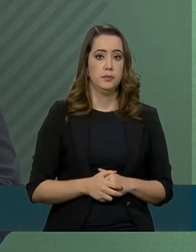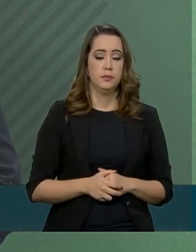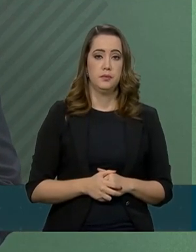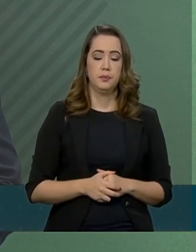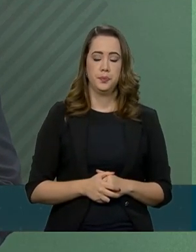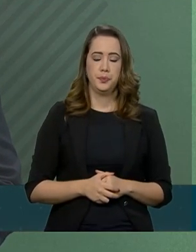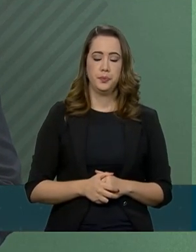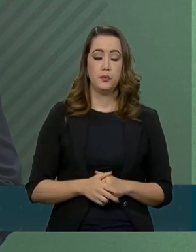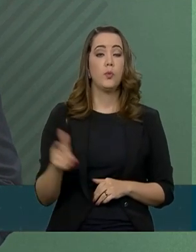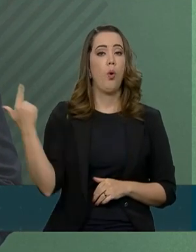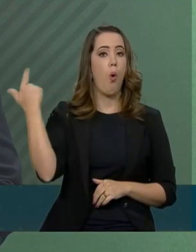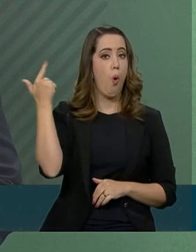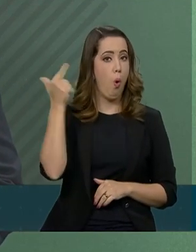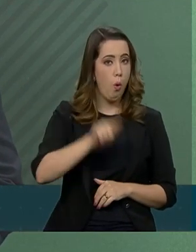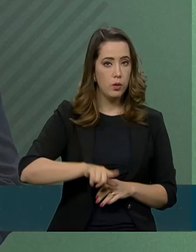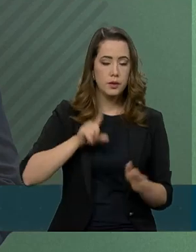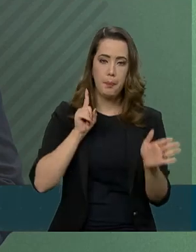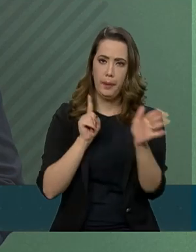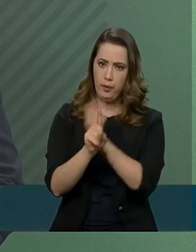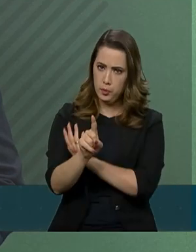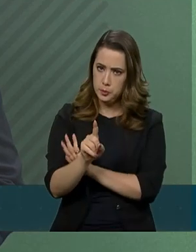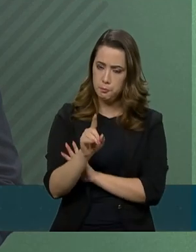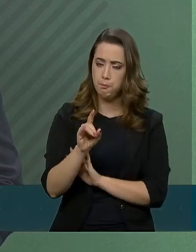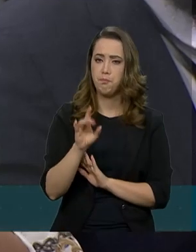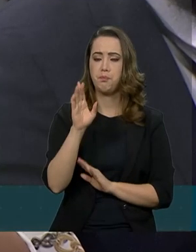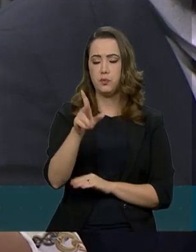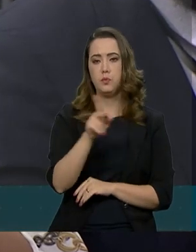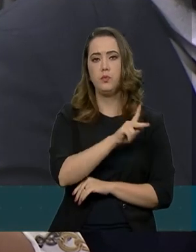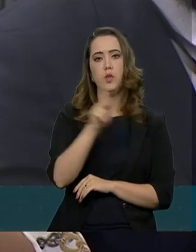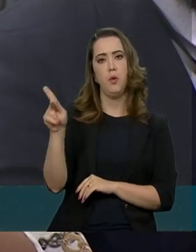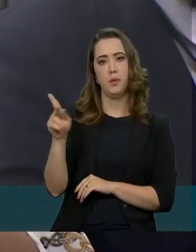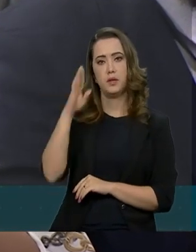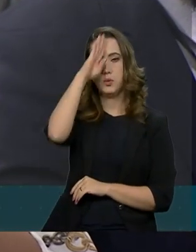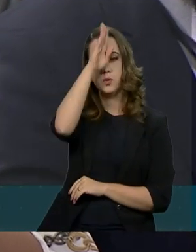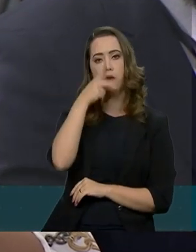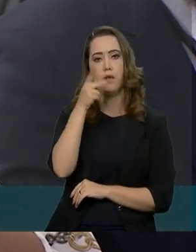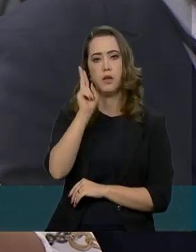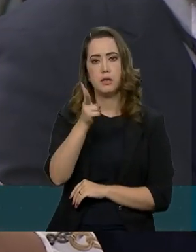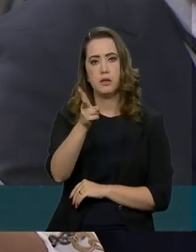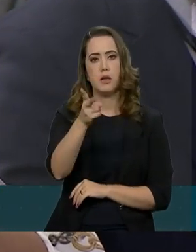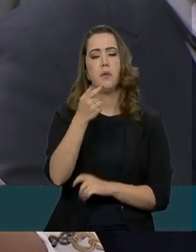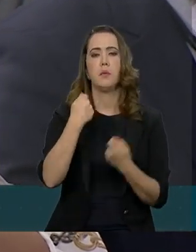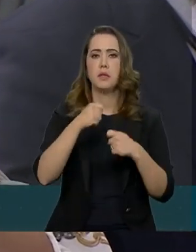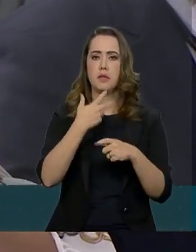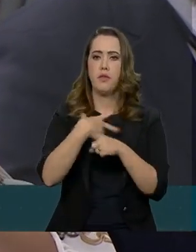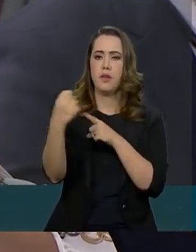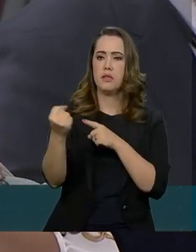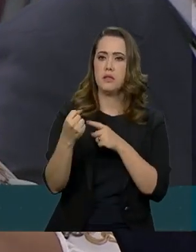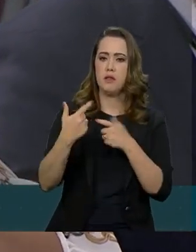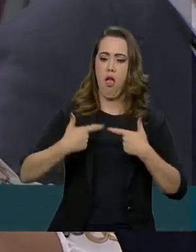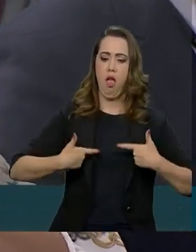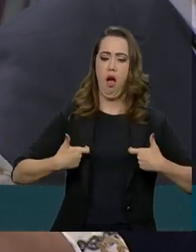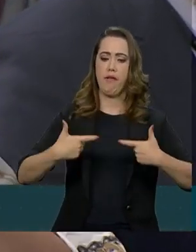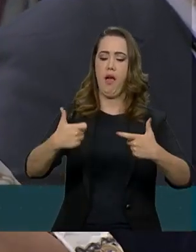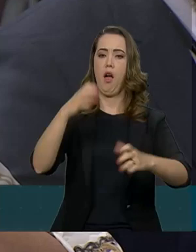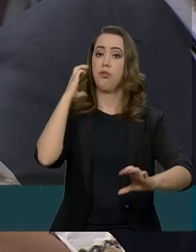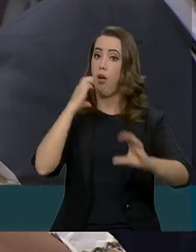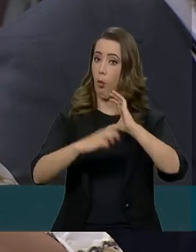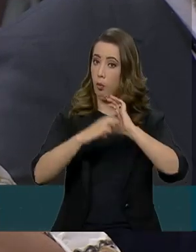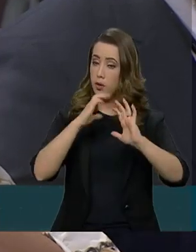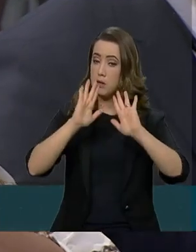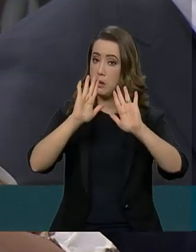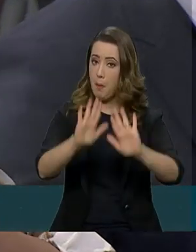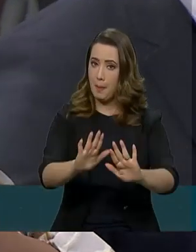Porta-voz, mais algumas questões também. O presidente tem repetido algumas vezes que ele precisa vencer a guerra da comunicação, mas em algumas declarações